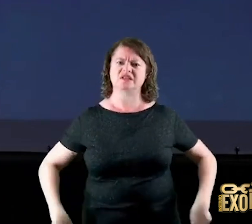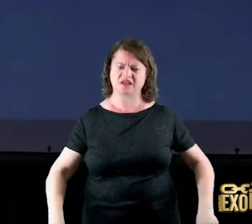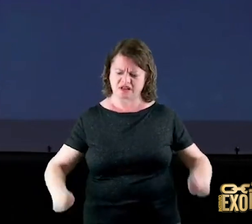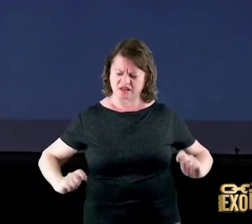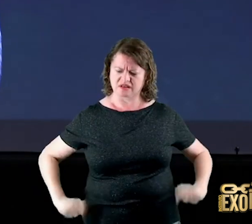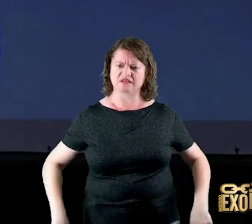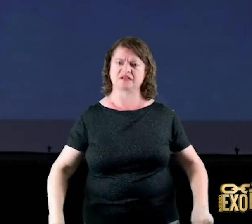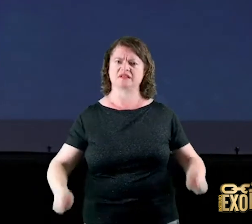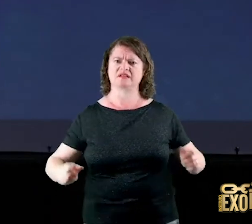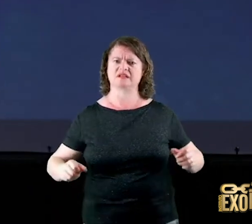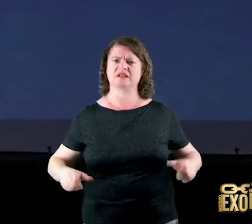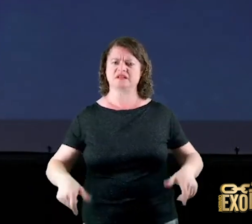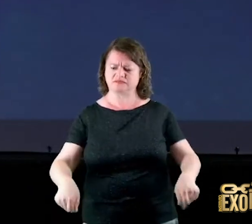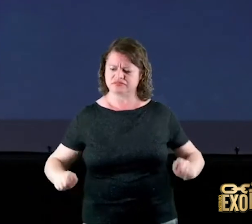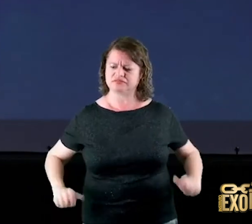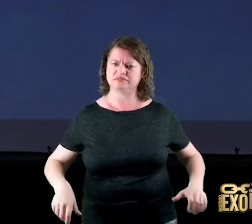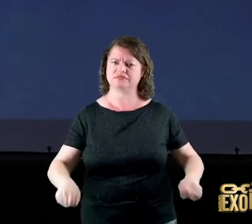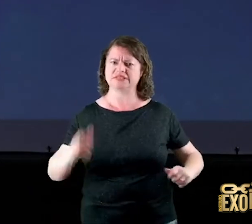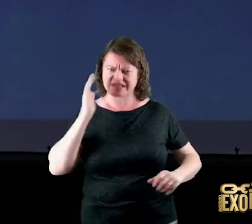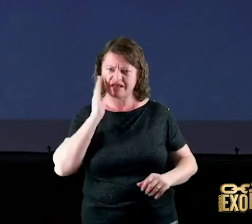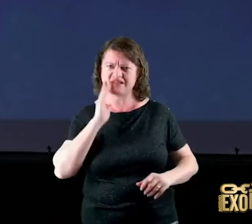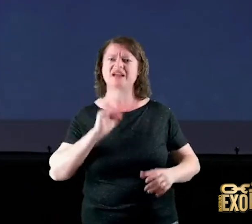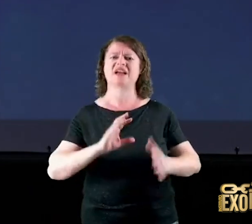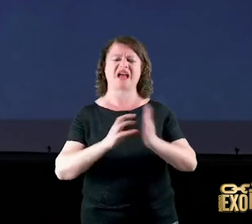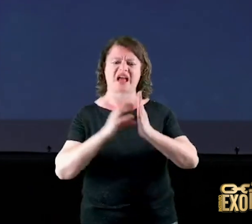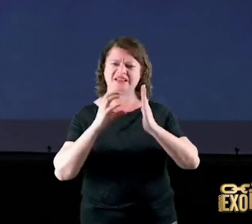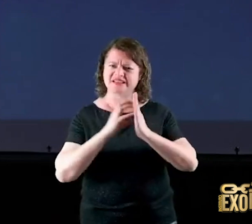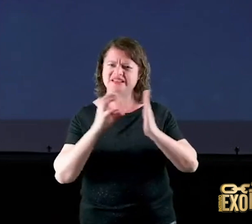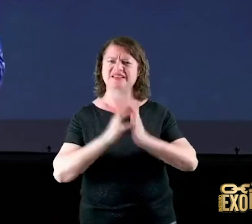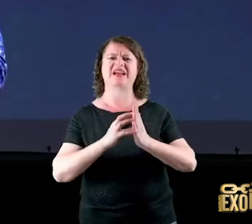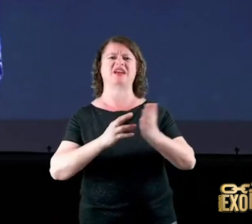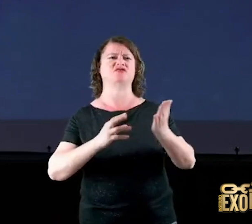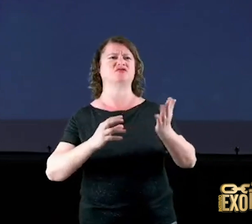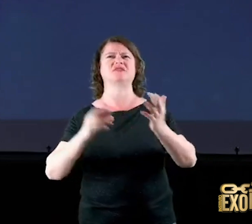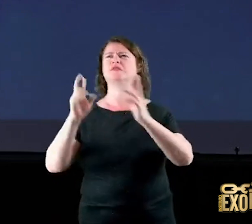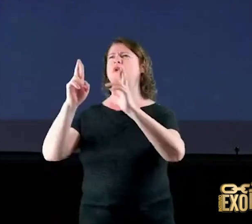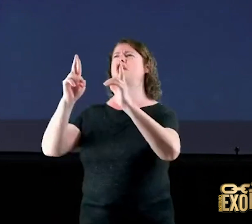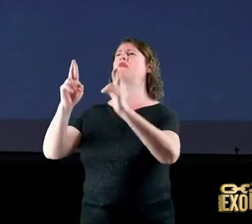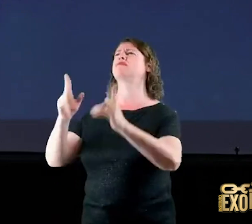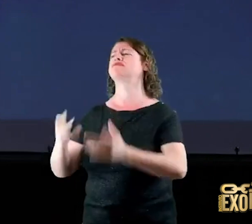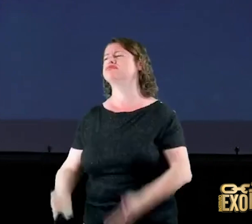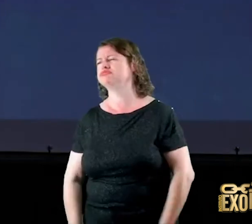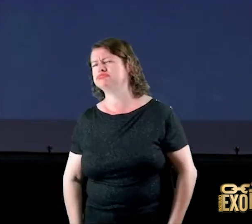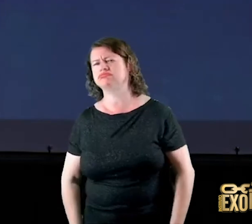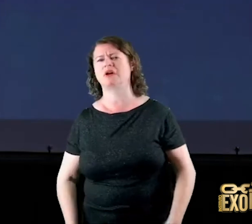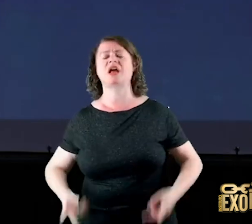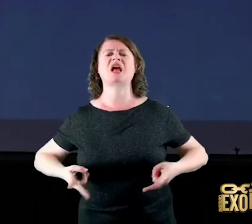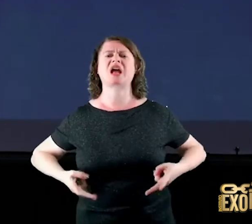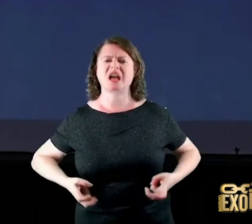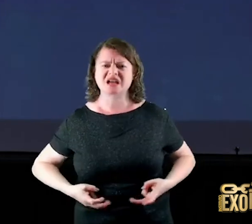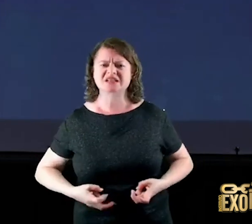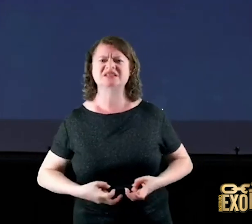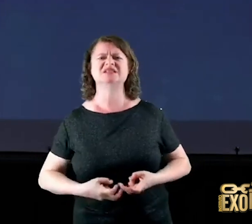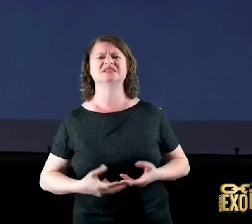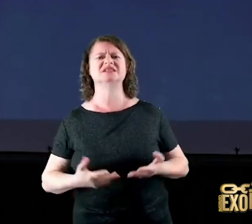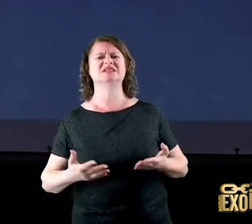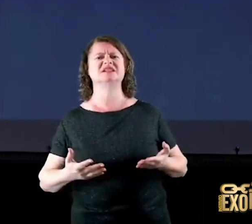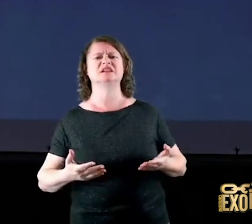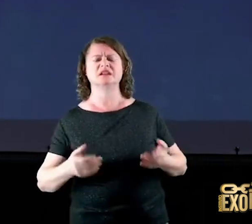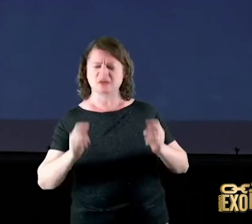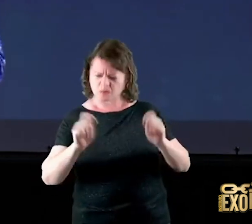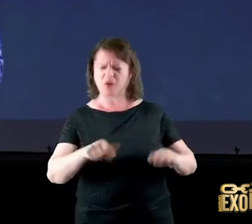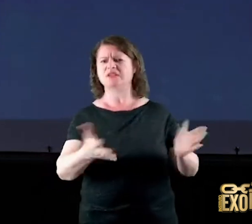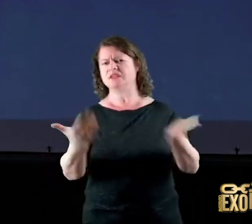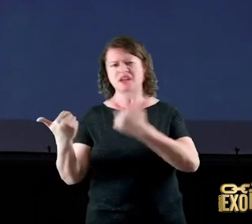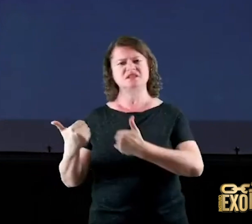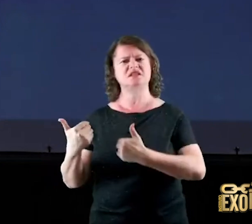os aidéticos aqueles que estão com caroço com câncer você pode trazer